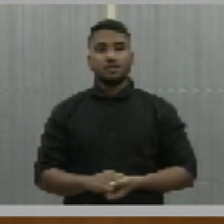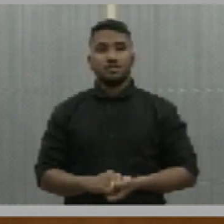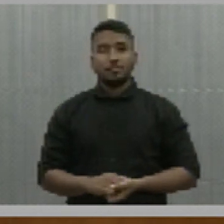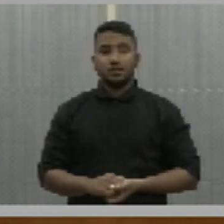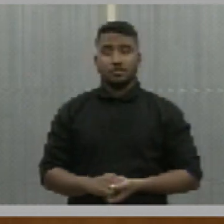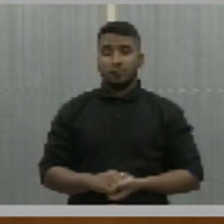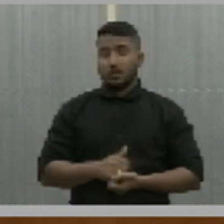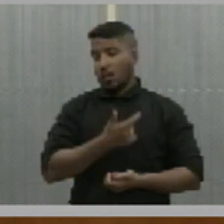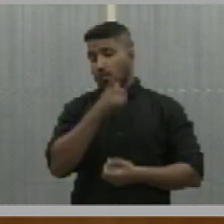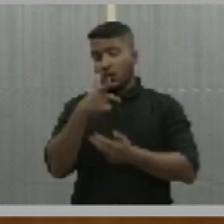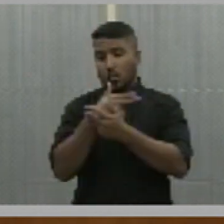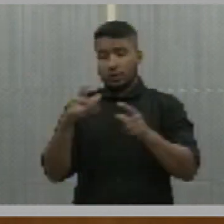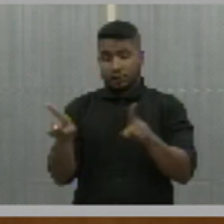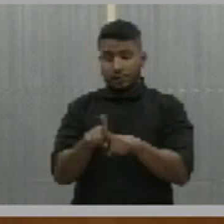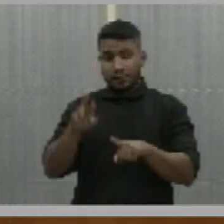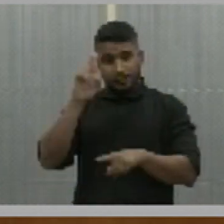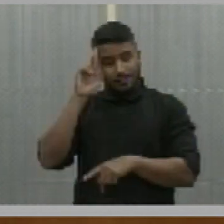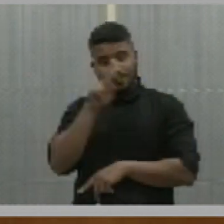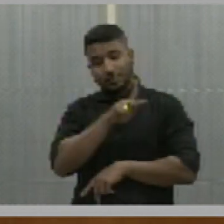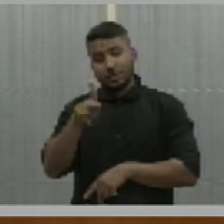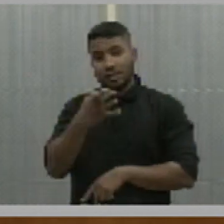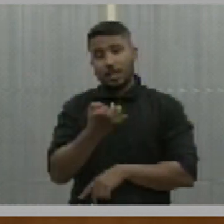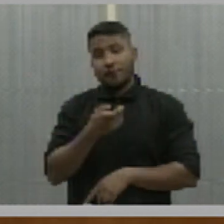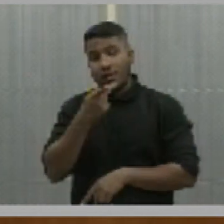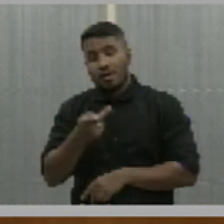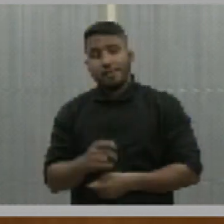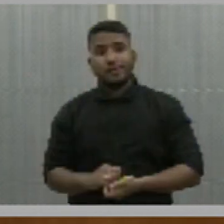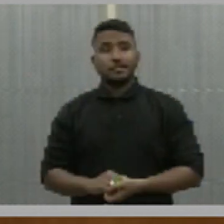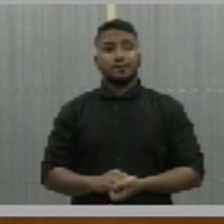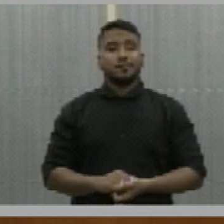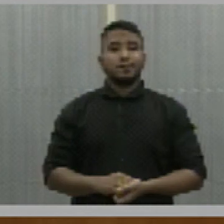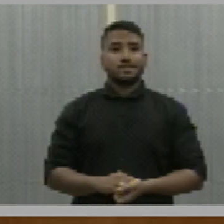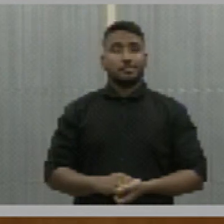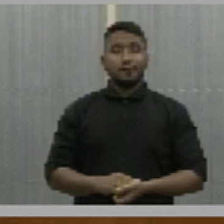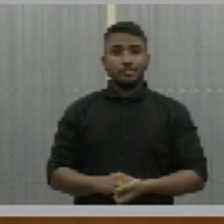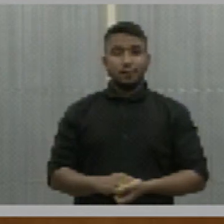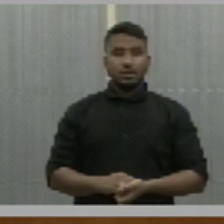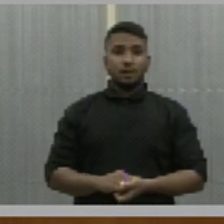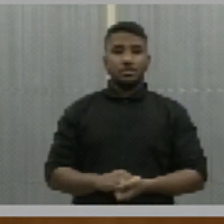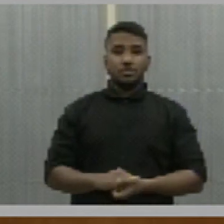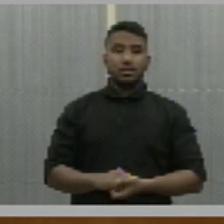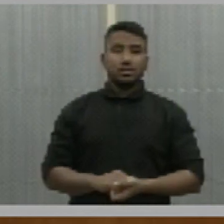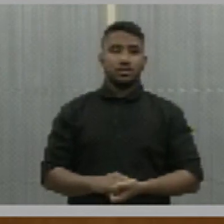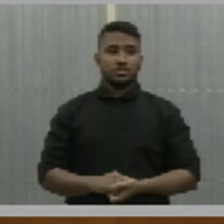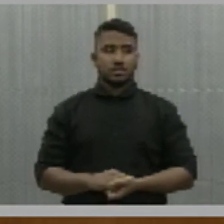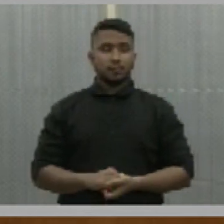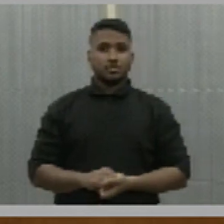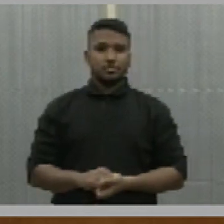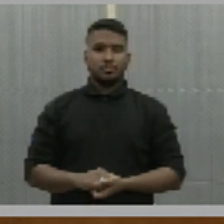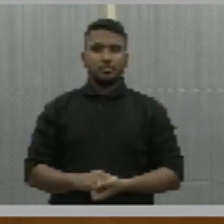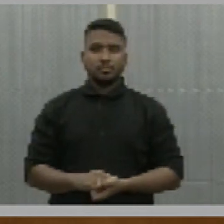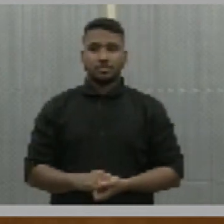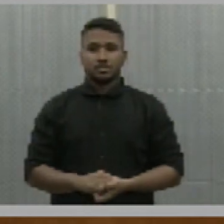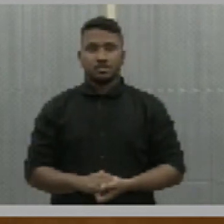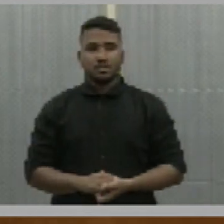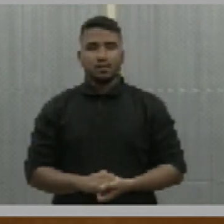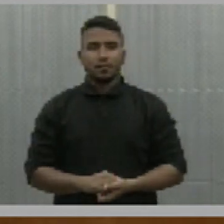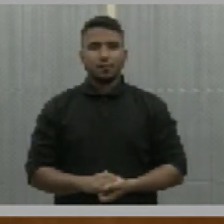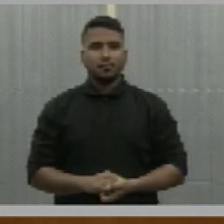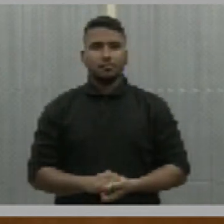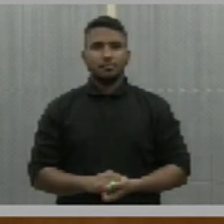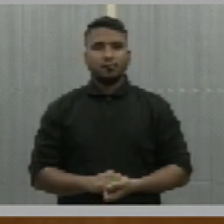Por outro lado, senhor presidente, senhores deputados e deputados, eu gostaria também de